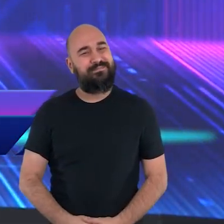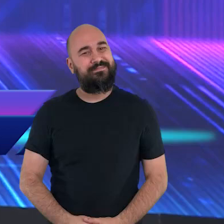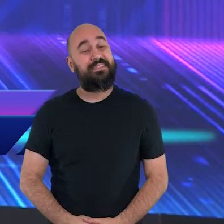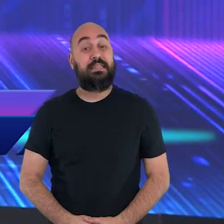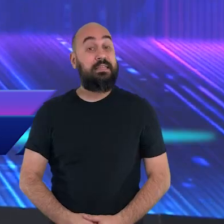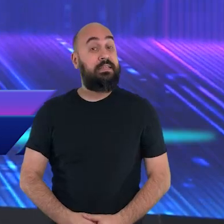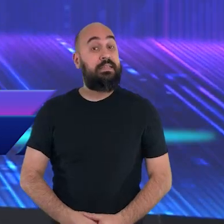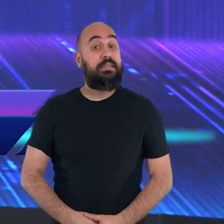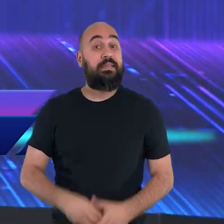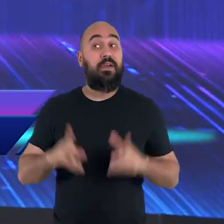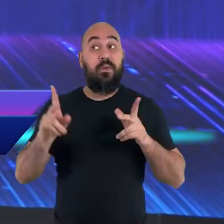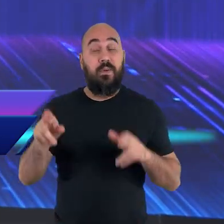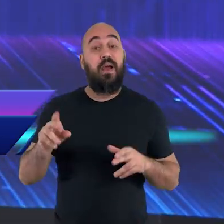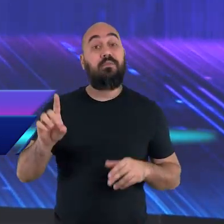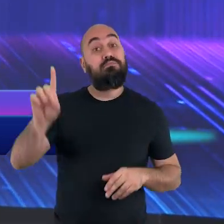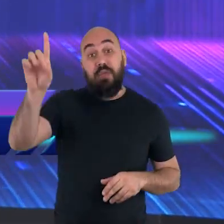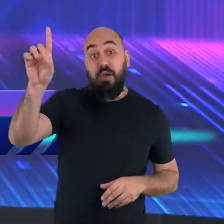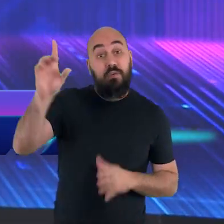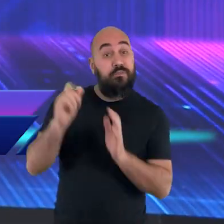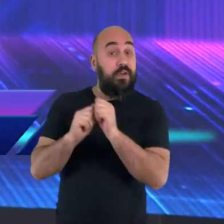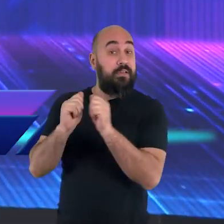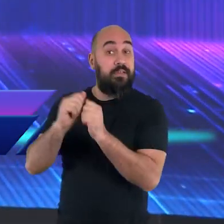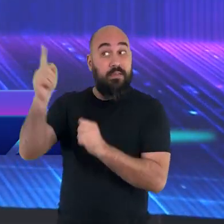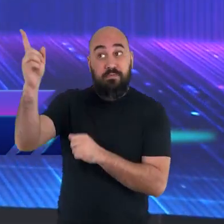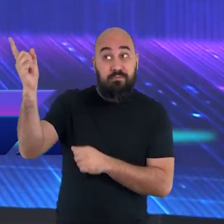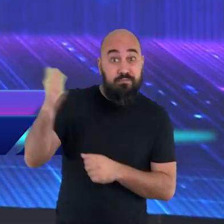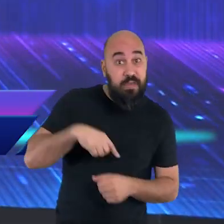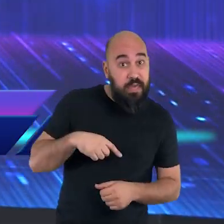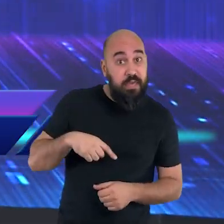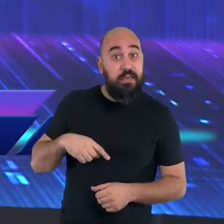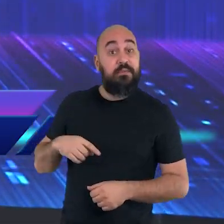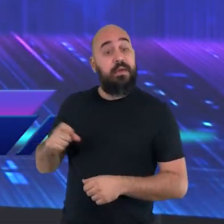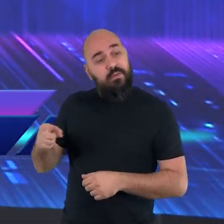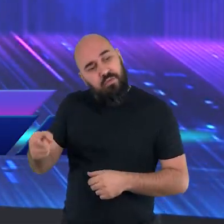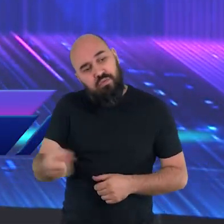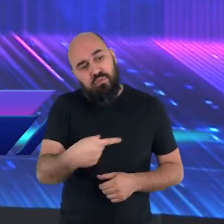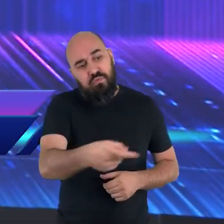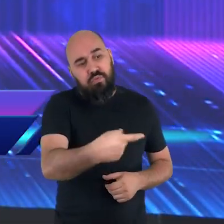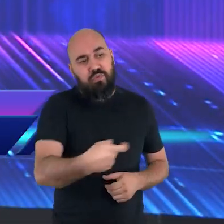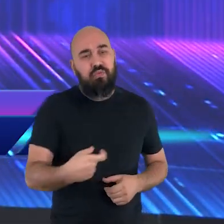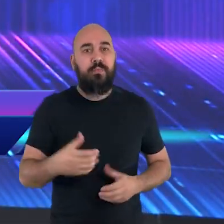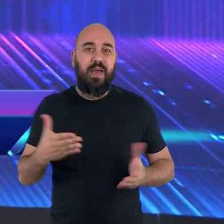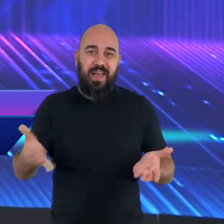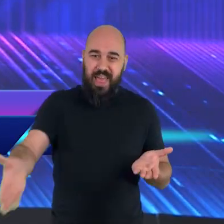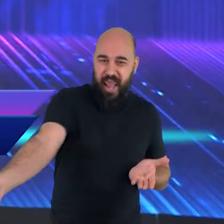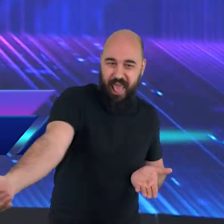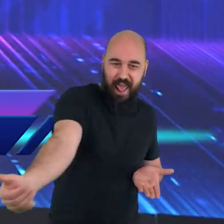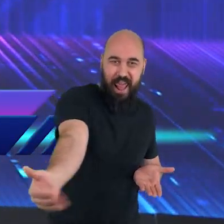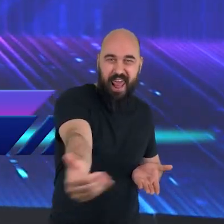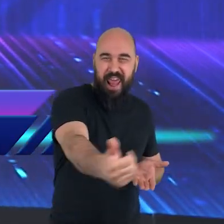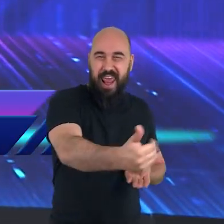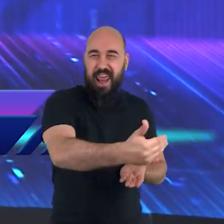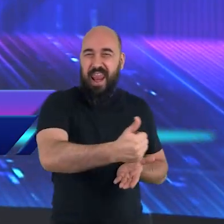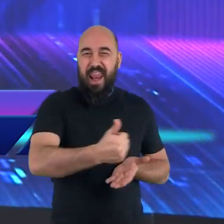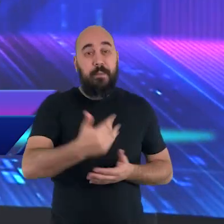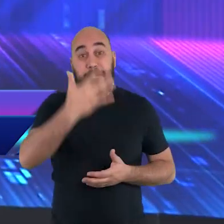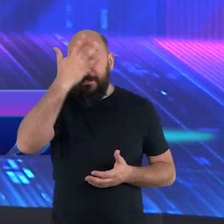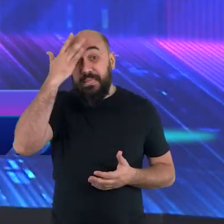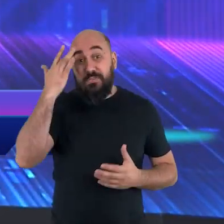vindo fazer aqui. Ele está voltando com essa ceifa nas mãos para recolher aqueles que são seus. Versículo 15.